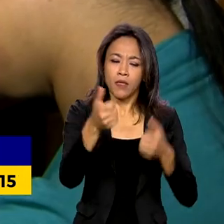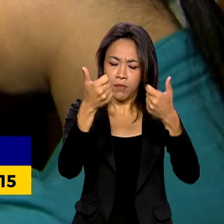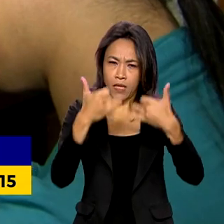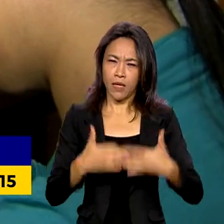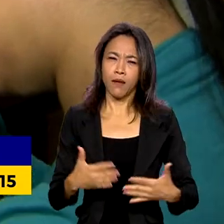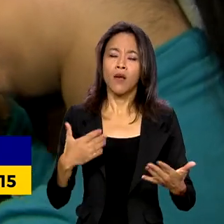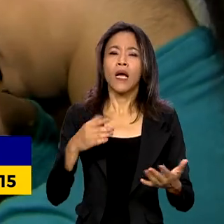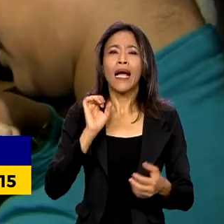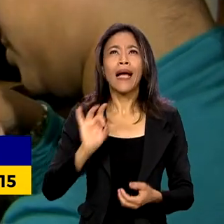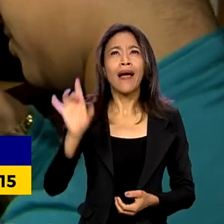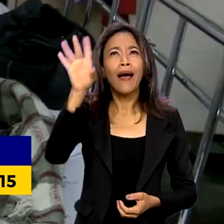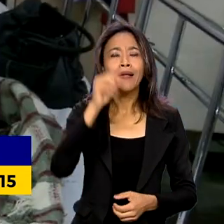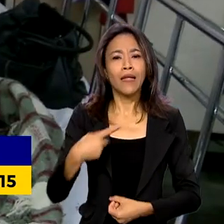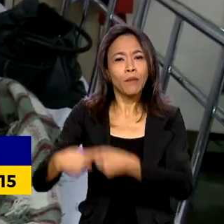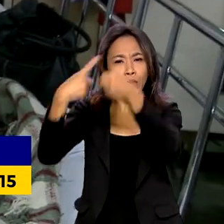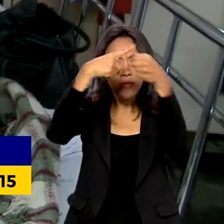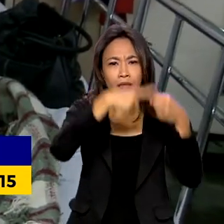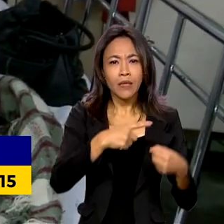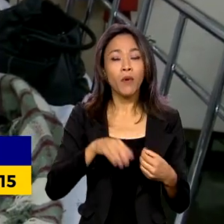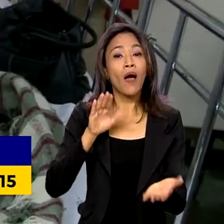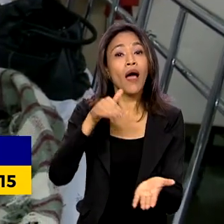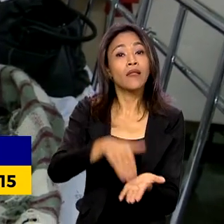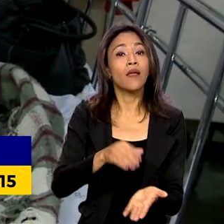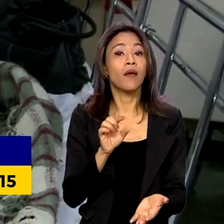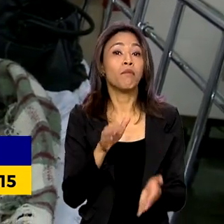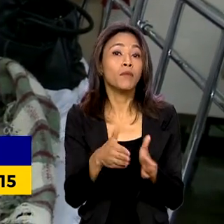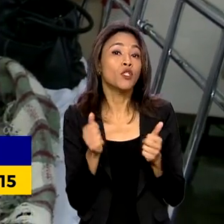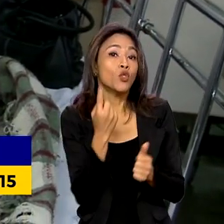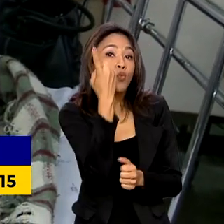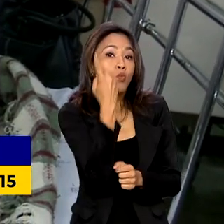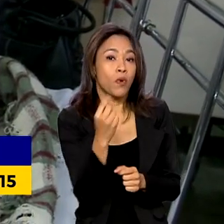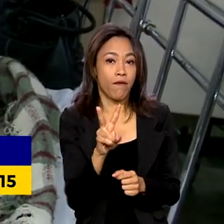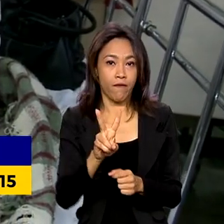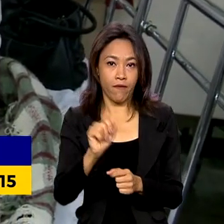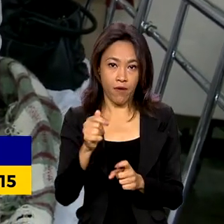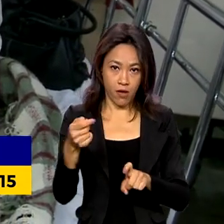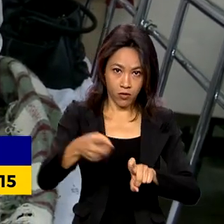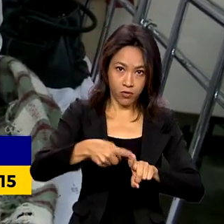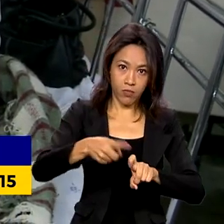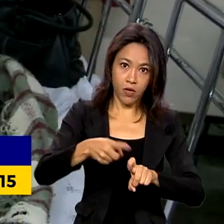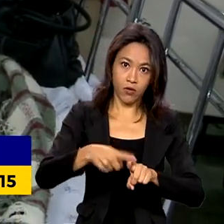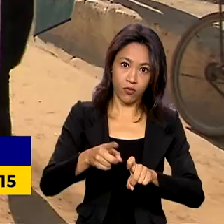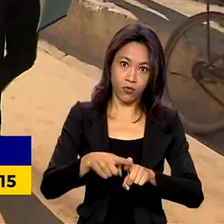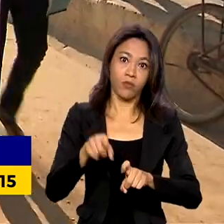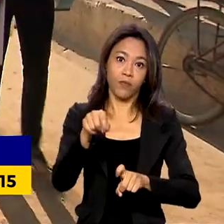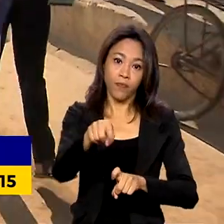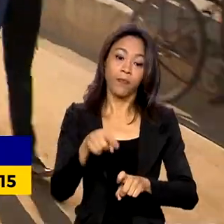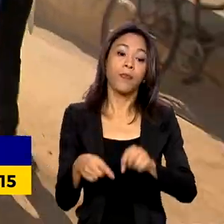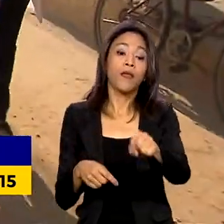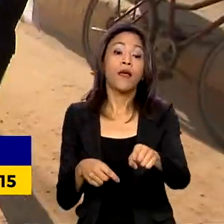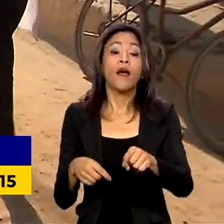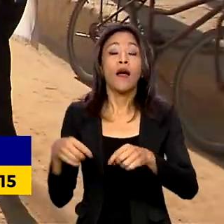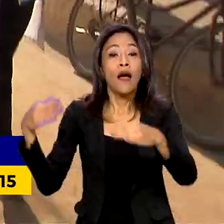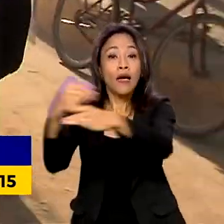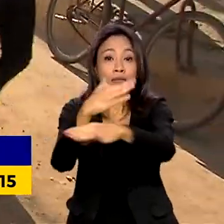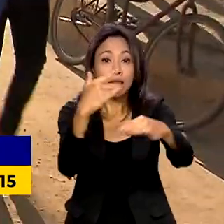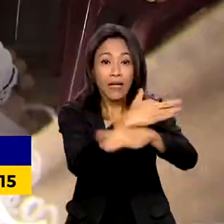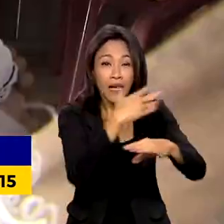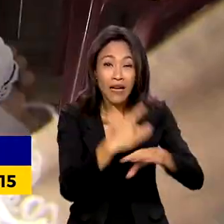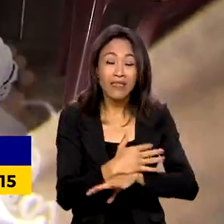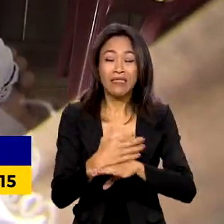vaga de médico para cada 2 mil habitantes, para equipes novas de atenção básica. As cidades em situação de maior